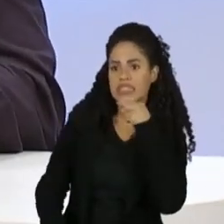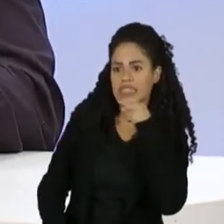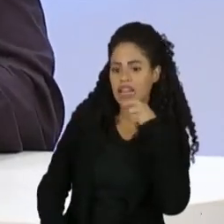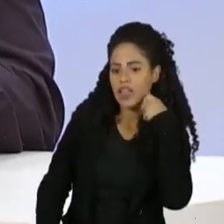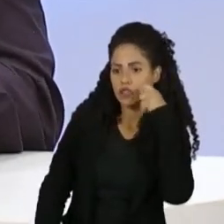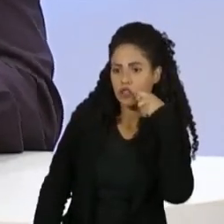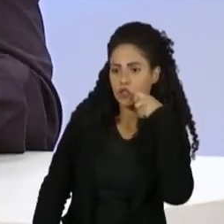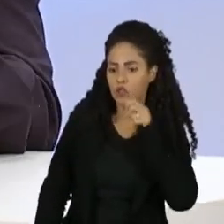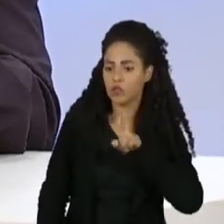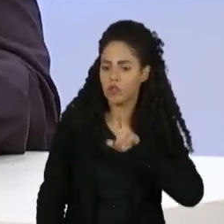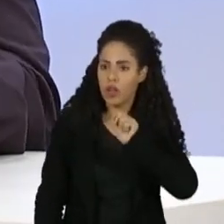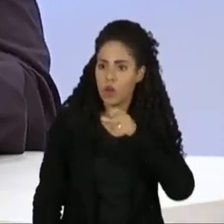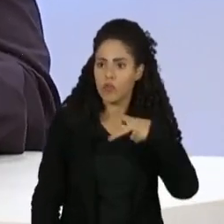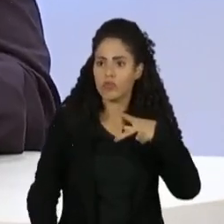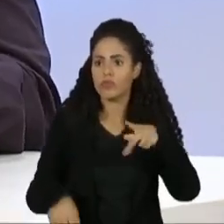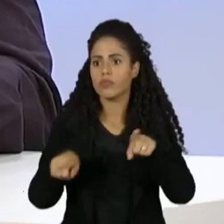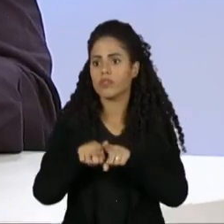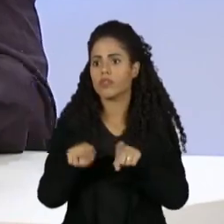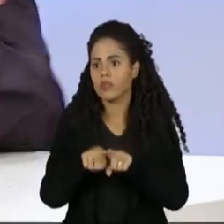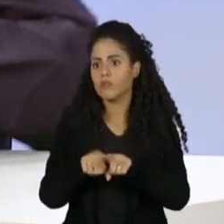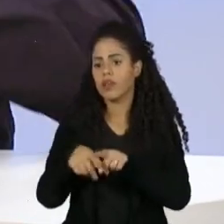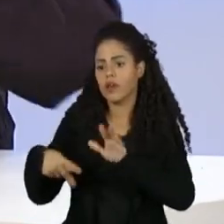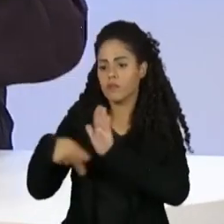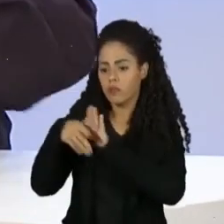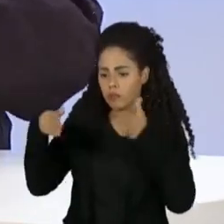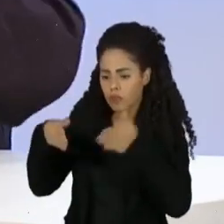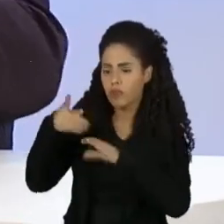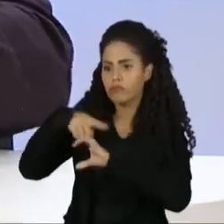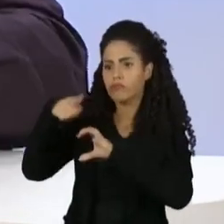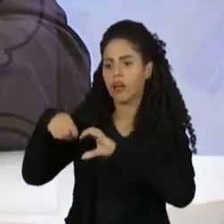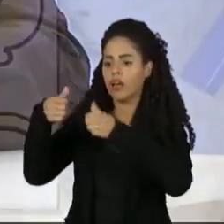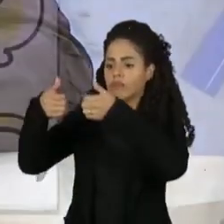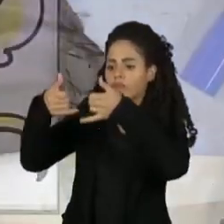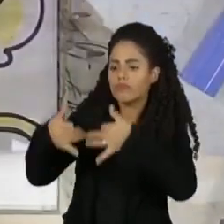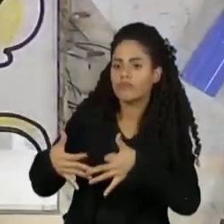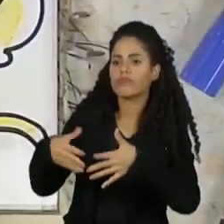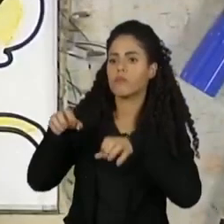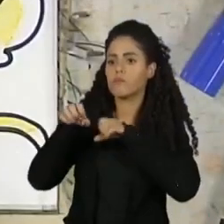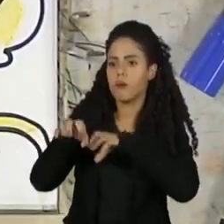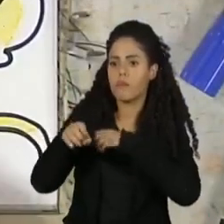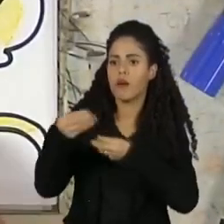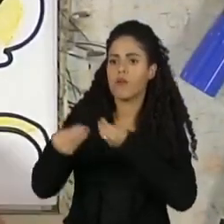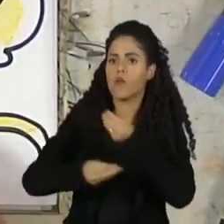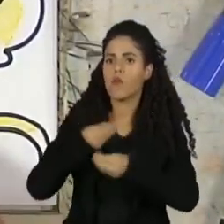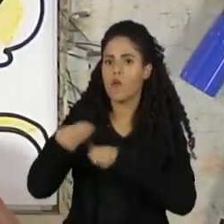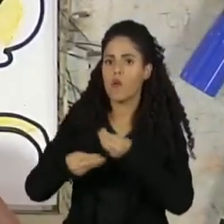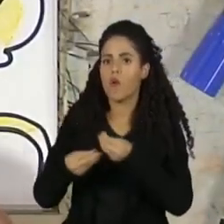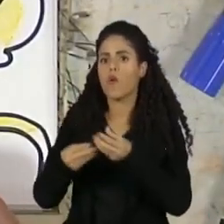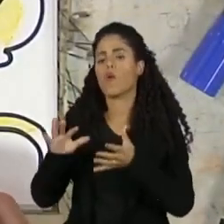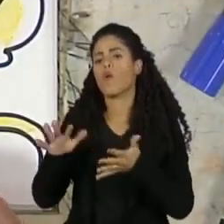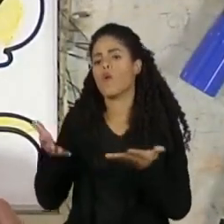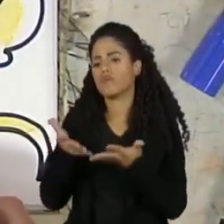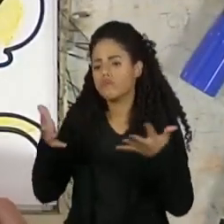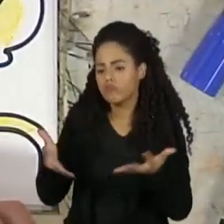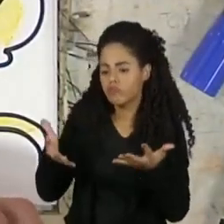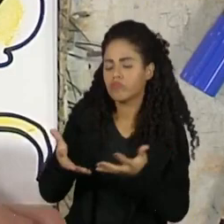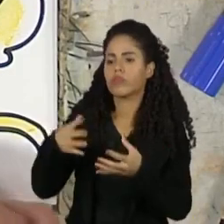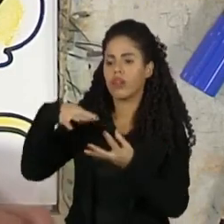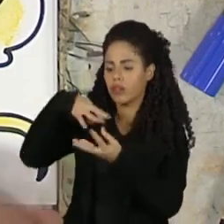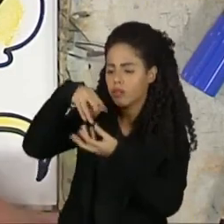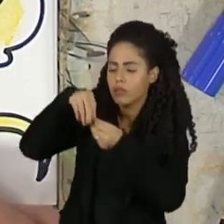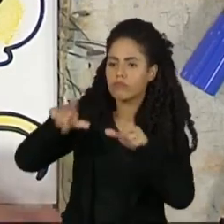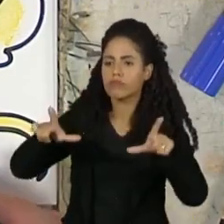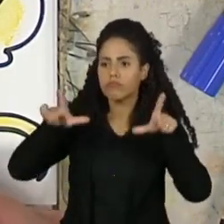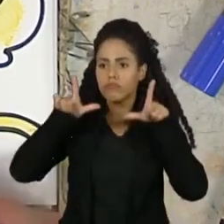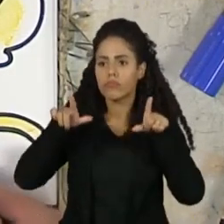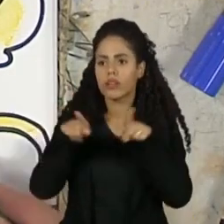que é de popularização da ciência. Ensina, fala desde como ser um porta-voz com a imprensa, como